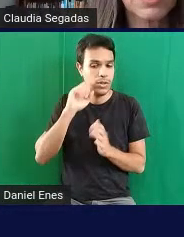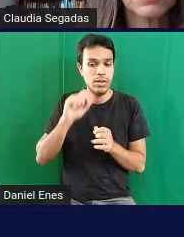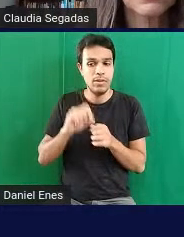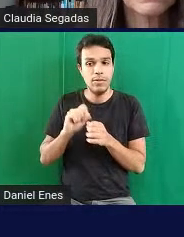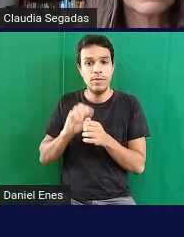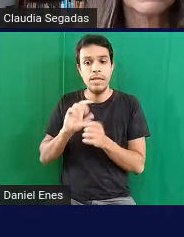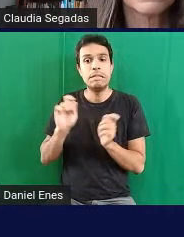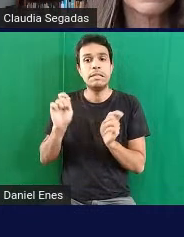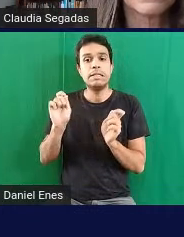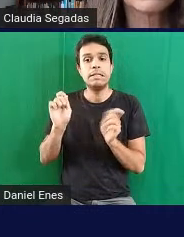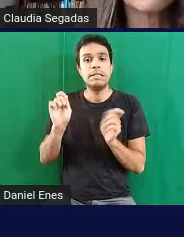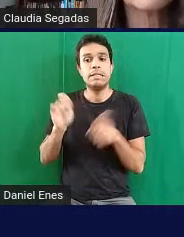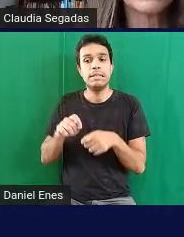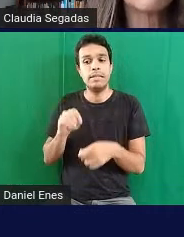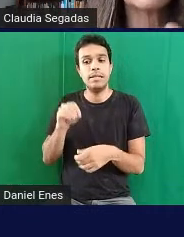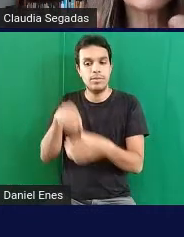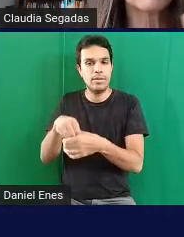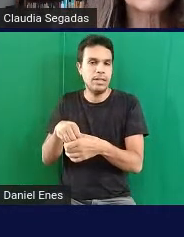possíveis